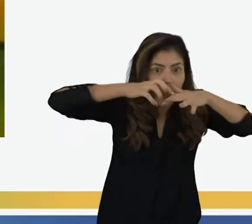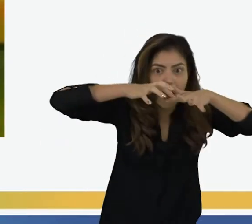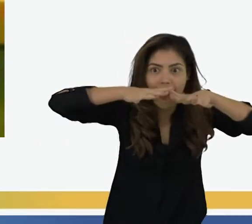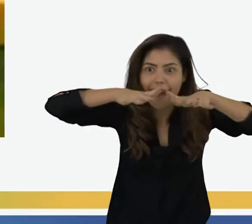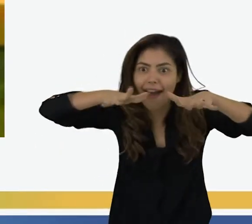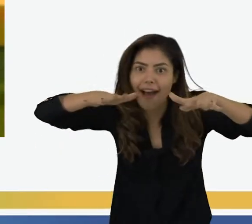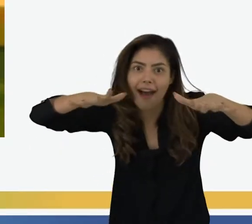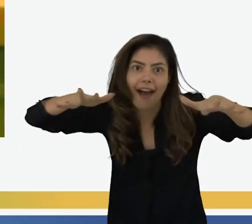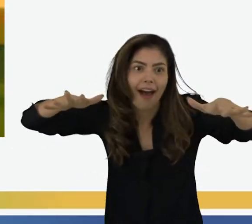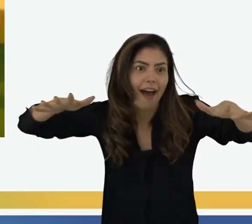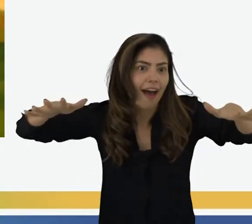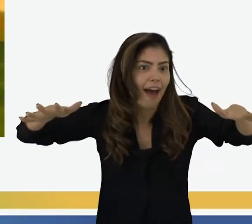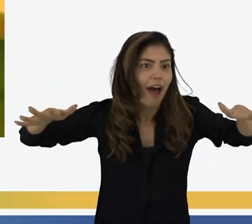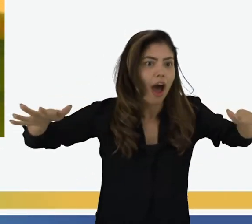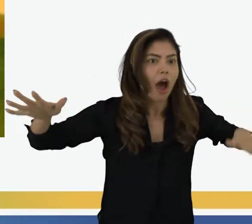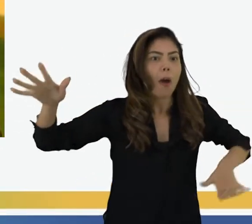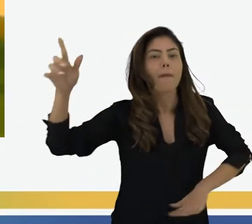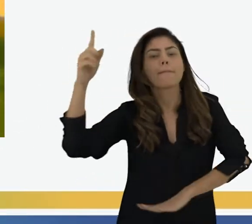Oh,